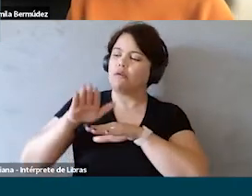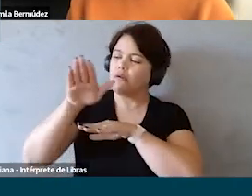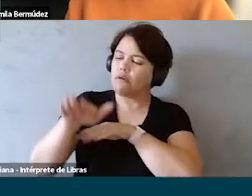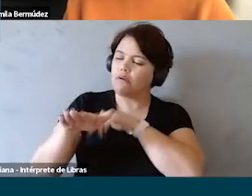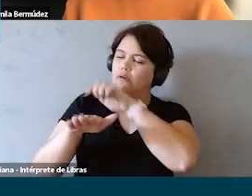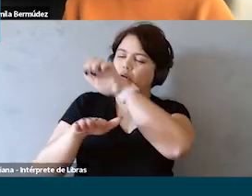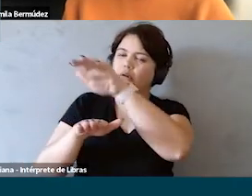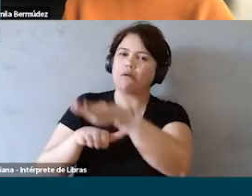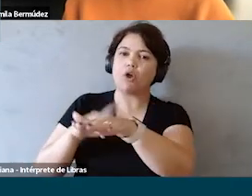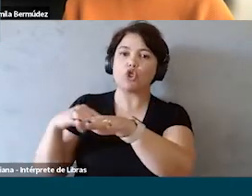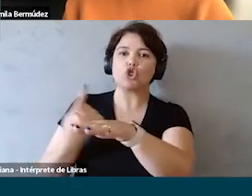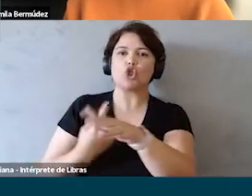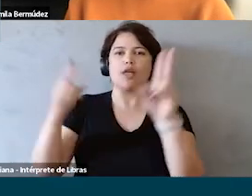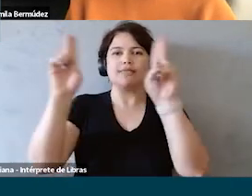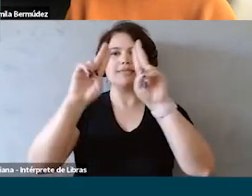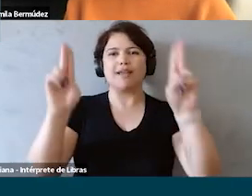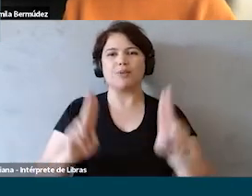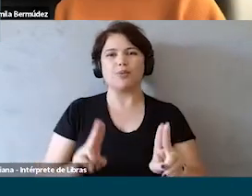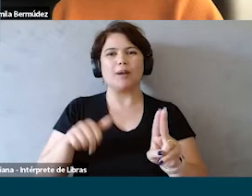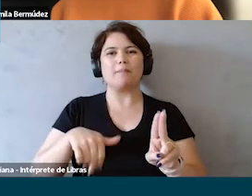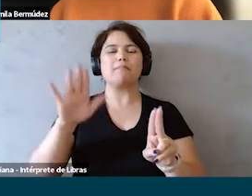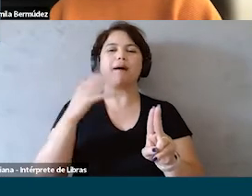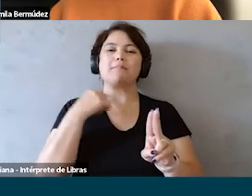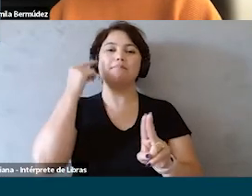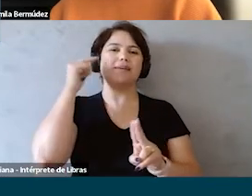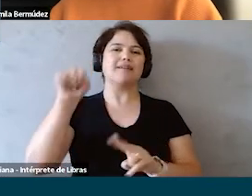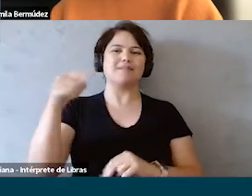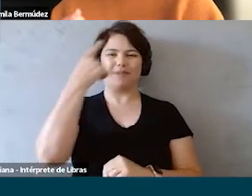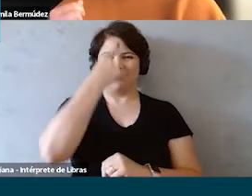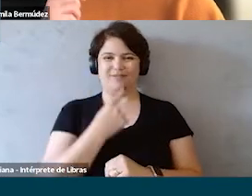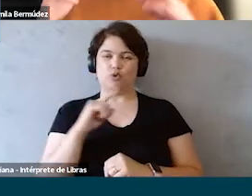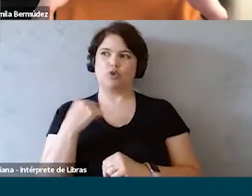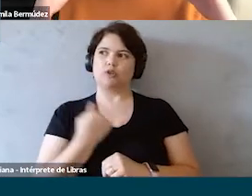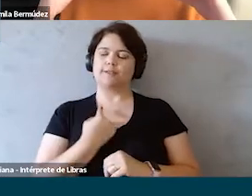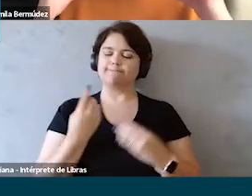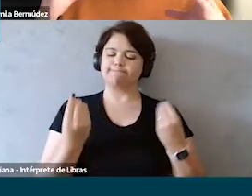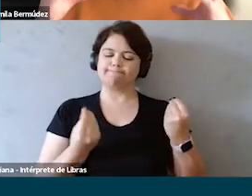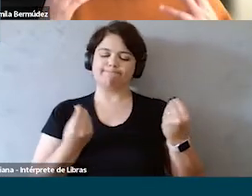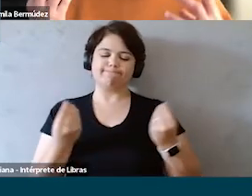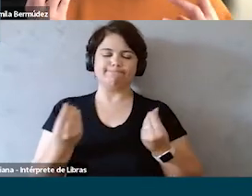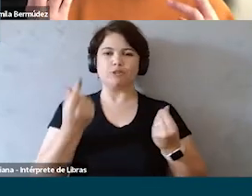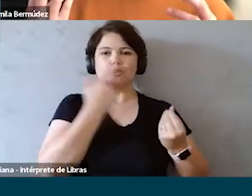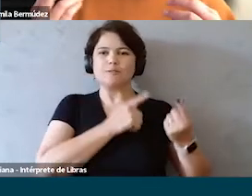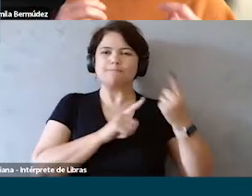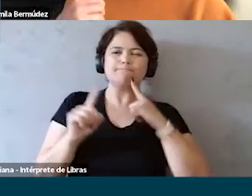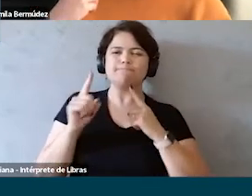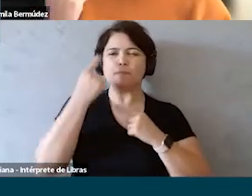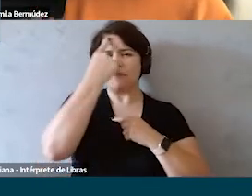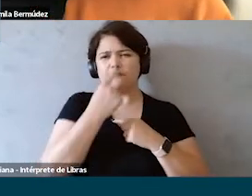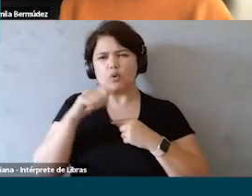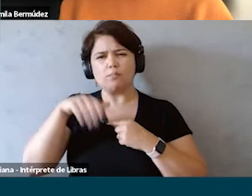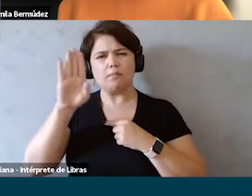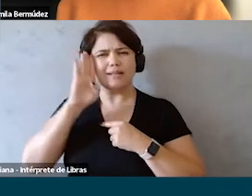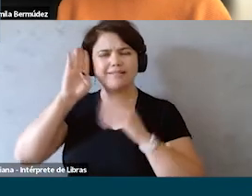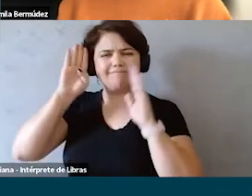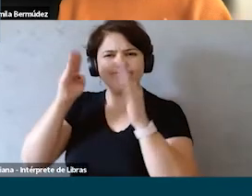passo, enquanto natura, que a gente pode dar sempre pensando nesses perfis. Então, a gente consegue se perguntar e responder qual é o perfil que